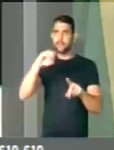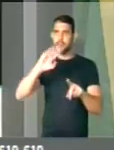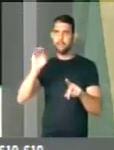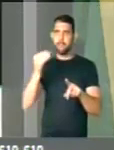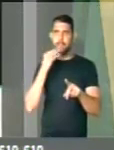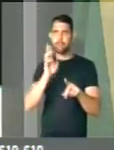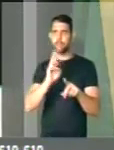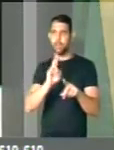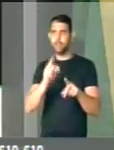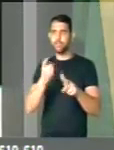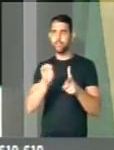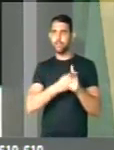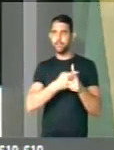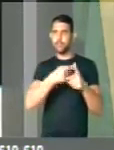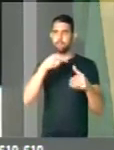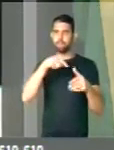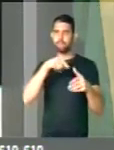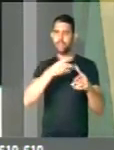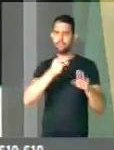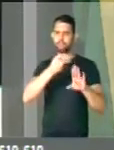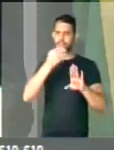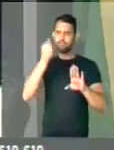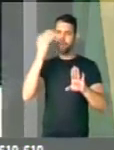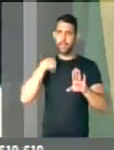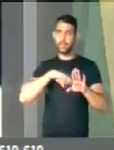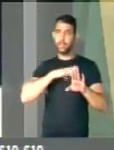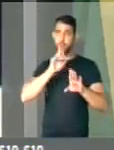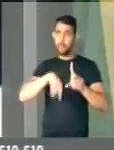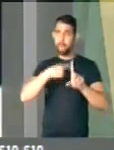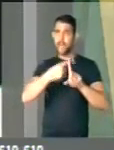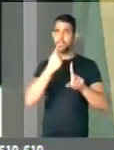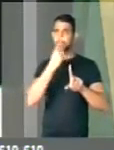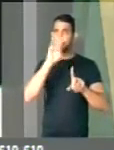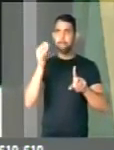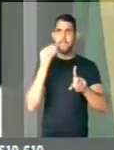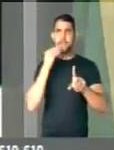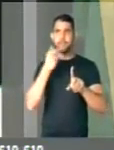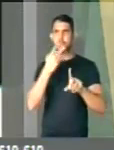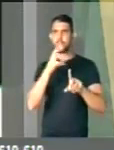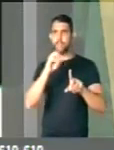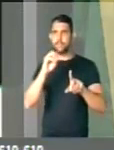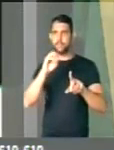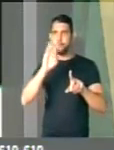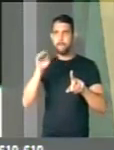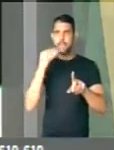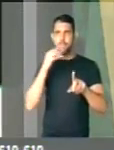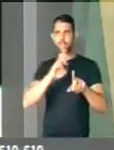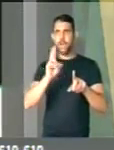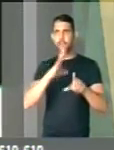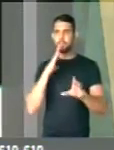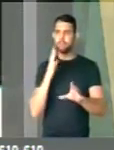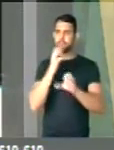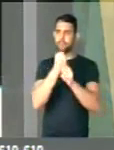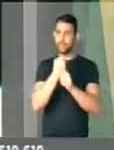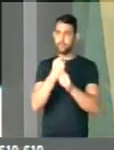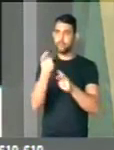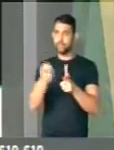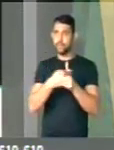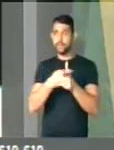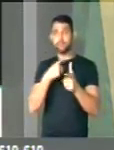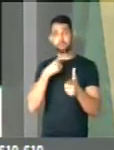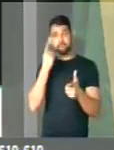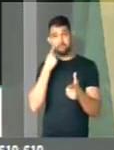de reais de dívida fundada de longo prazo, portanto mais 1 bilhão e 300 milhões de reais somados, e uma